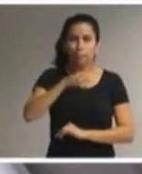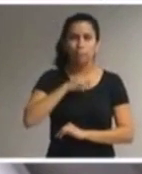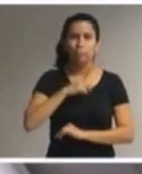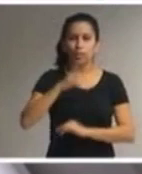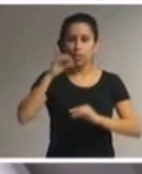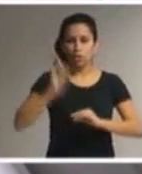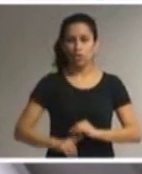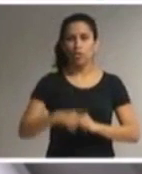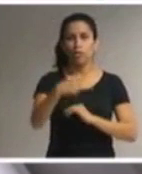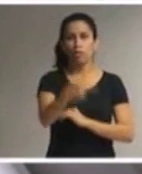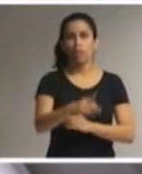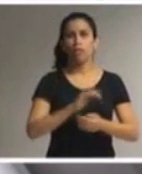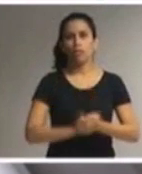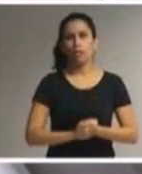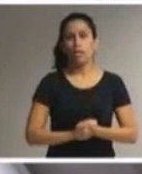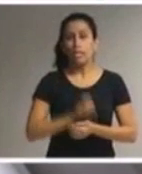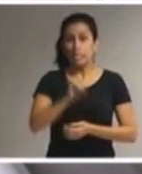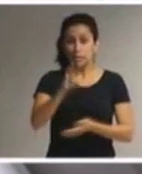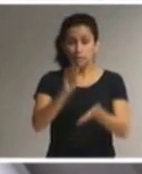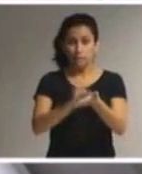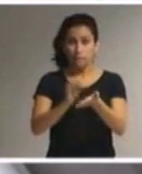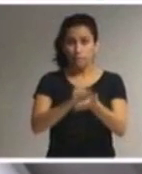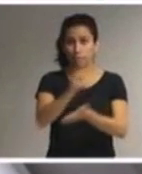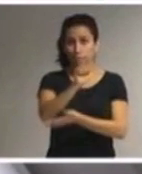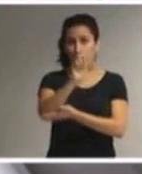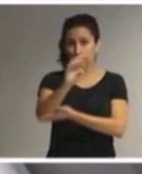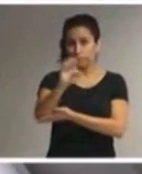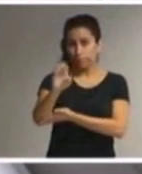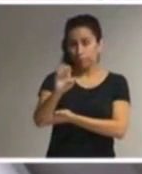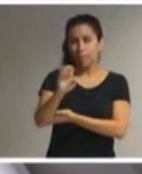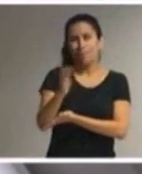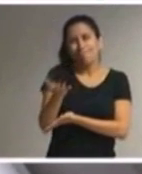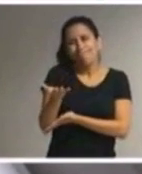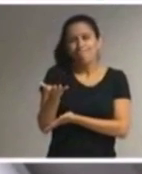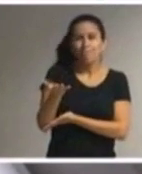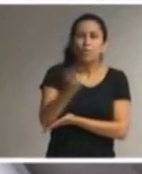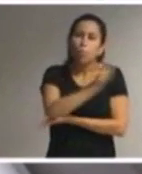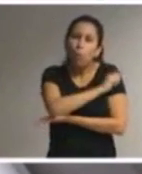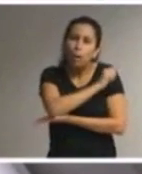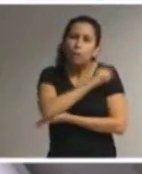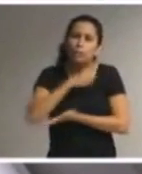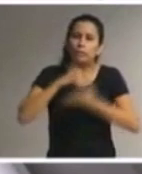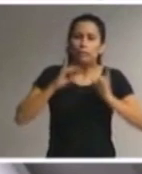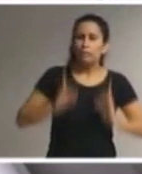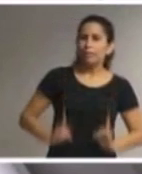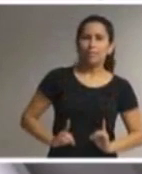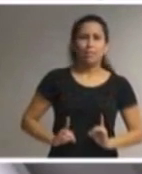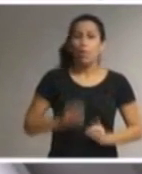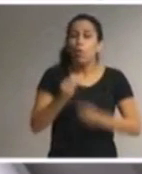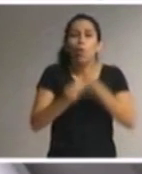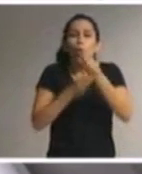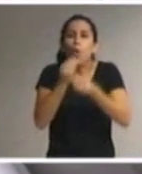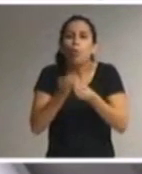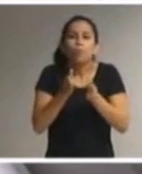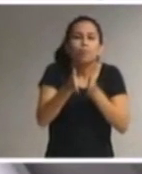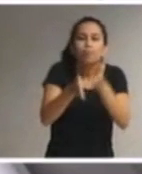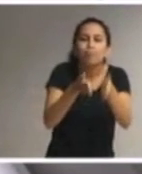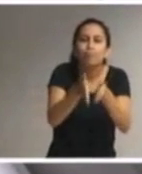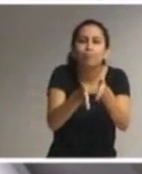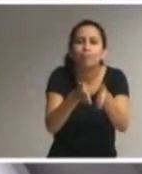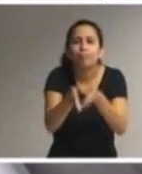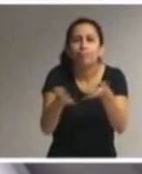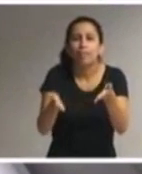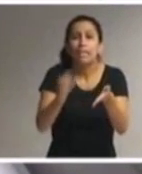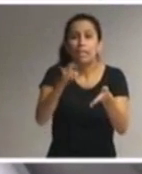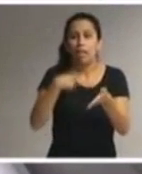especializado não estiver presente, muitas vezes o aluno com deficiência não terá como frequentar o ensino comum obrigatório